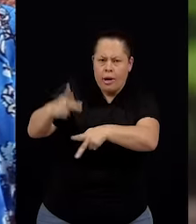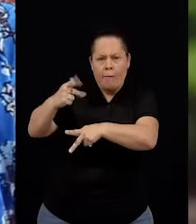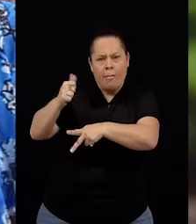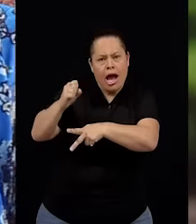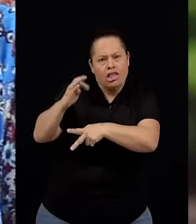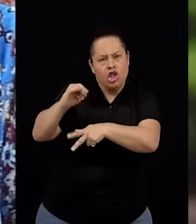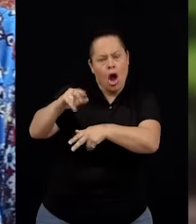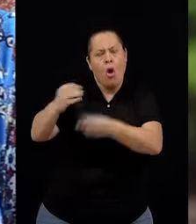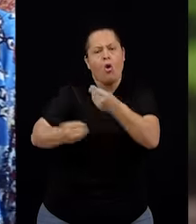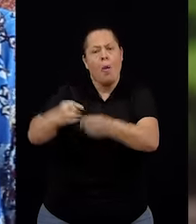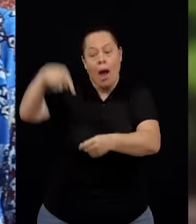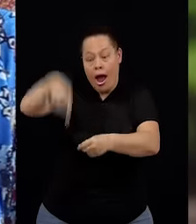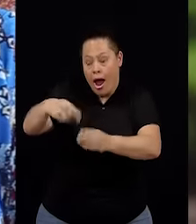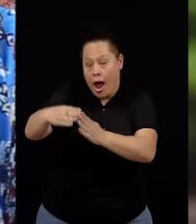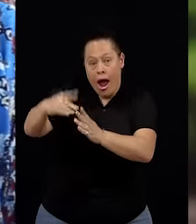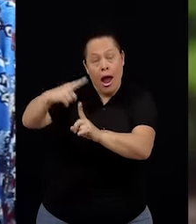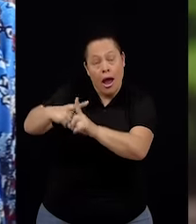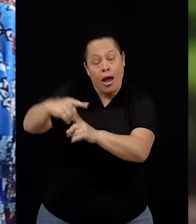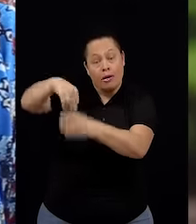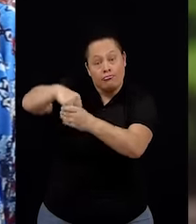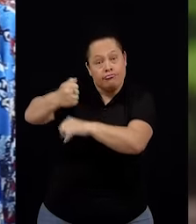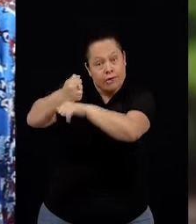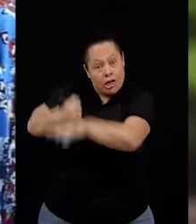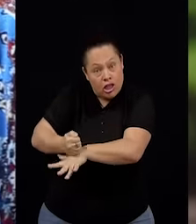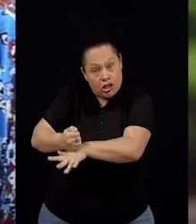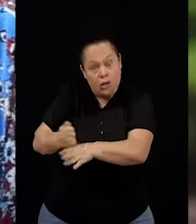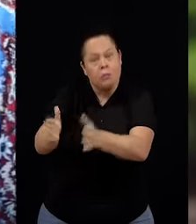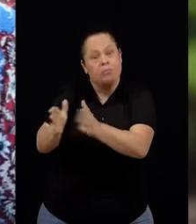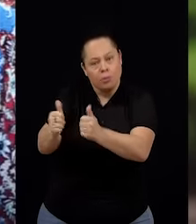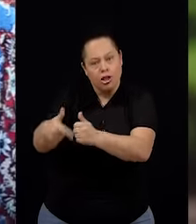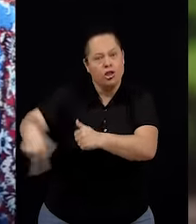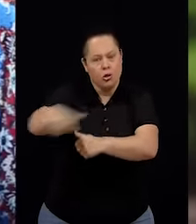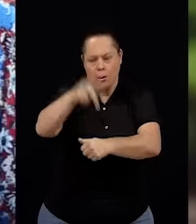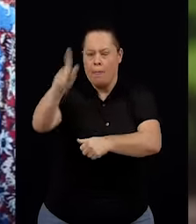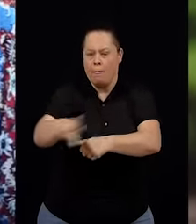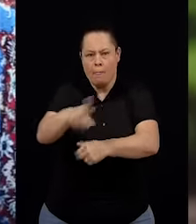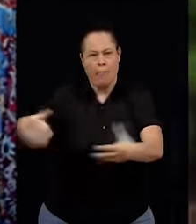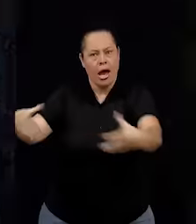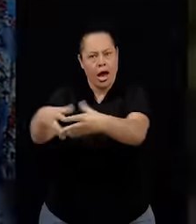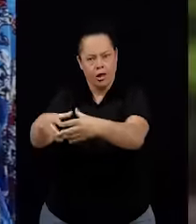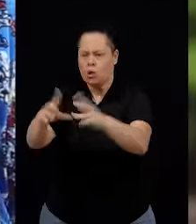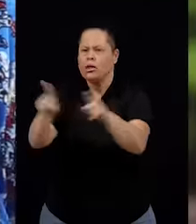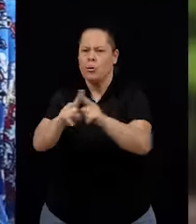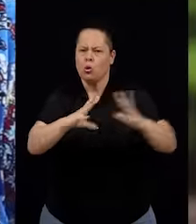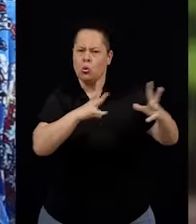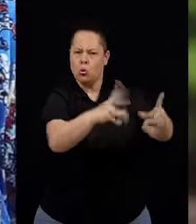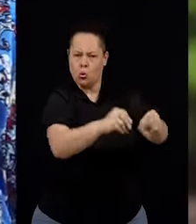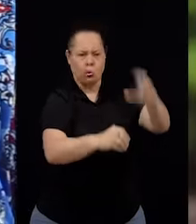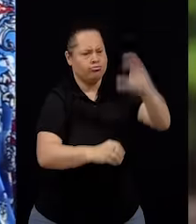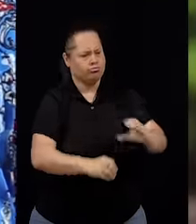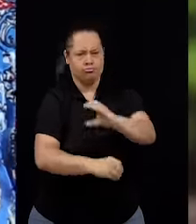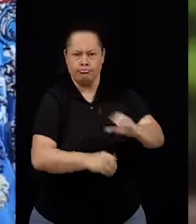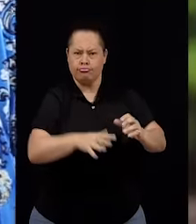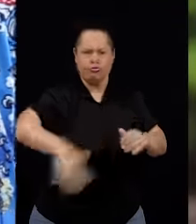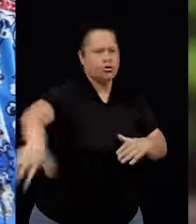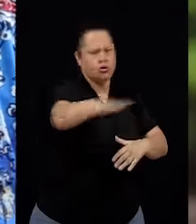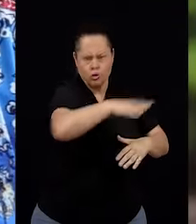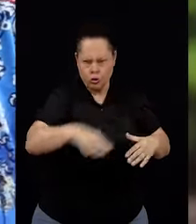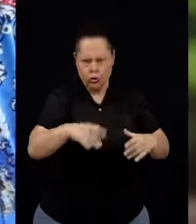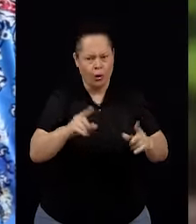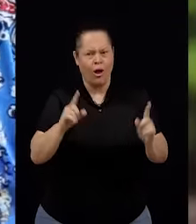Arquidiocese? Porque era um pedido não só do clero, mas de todos os leigos. Você não pode imaginar